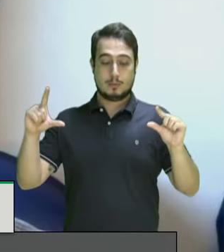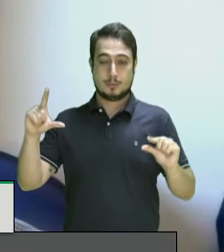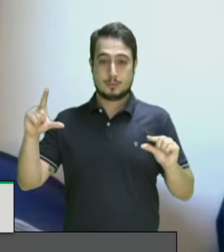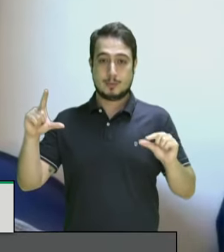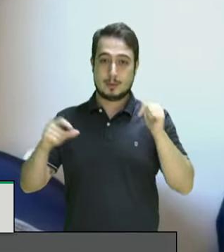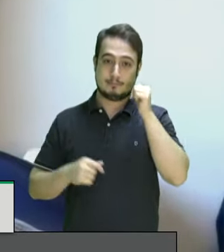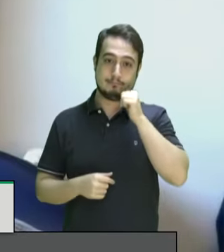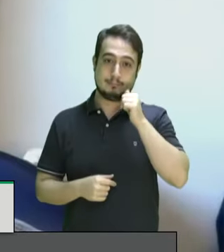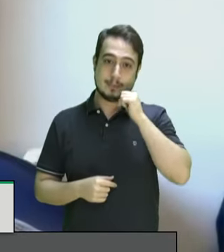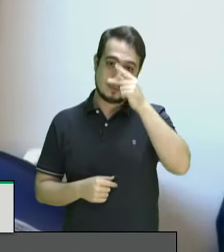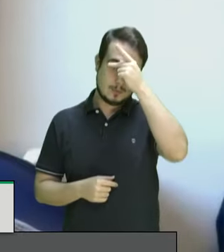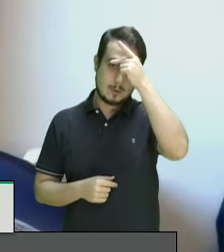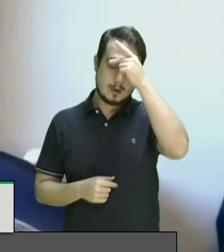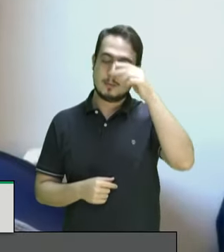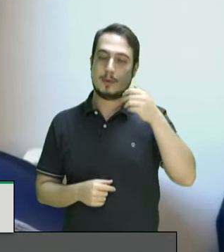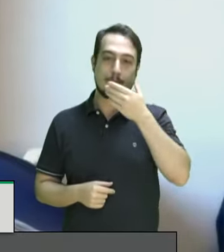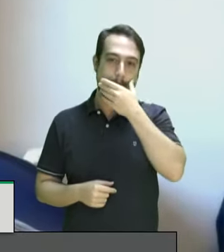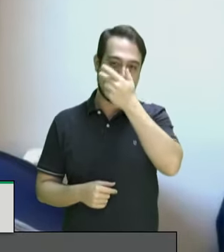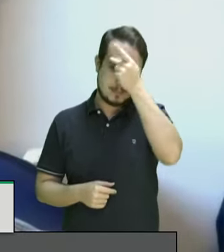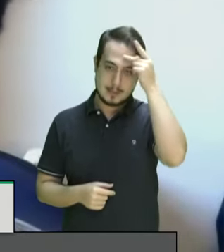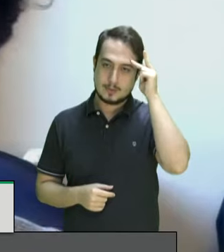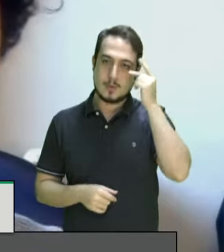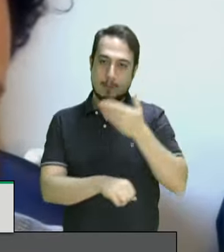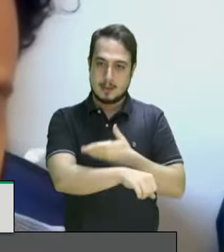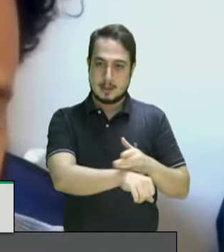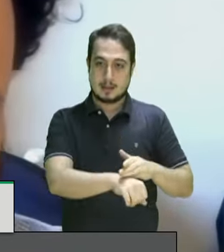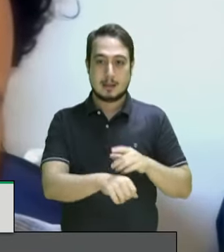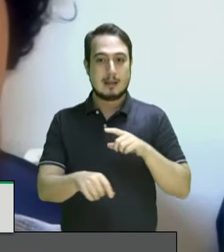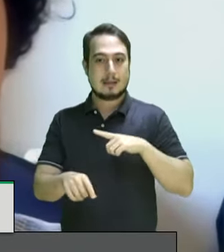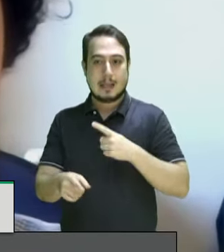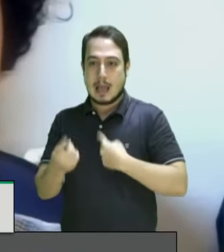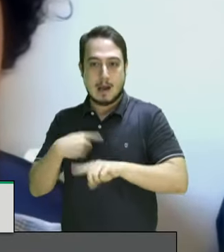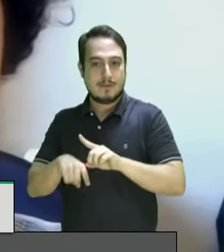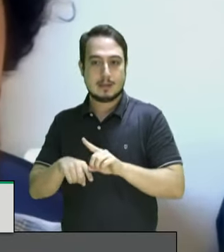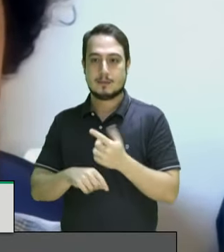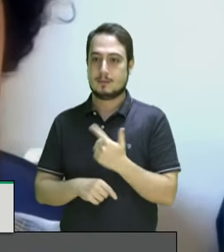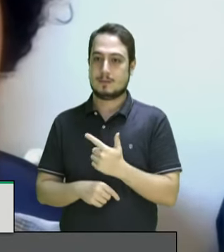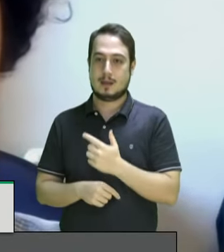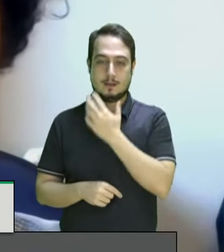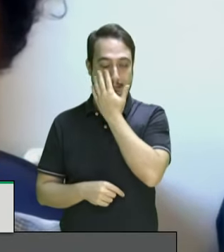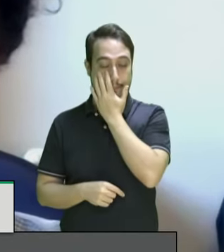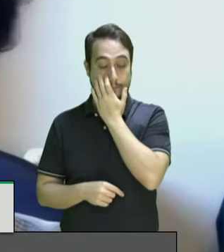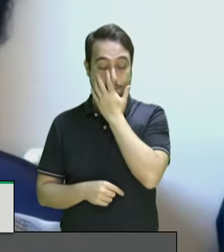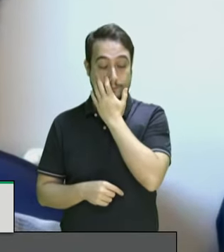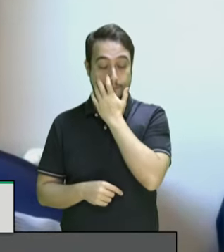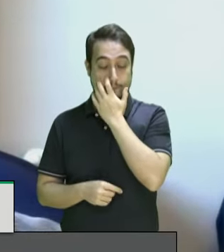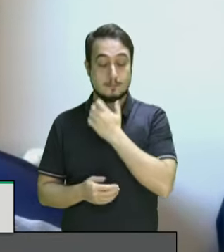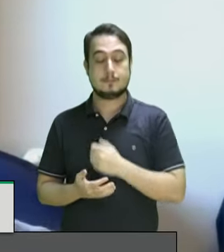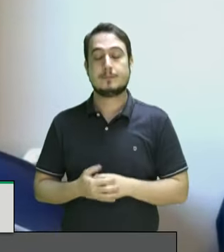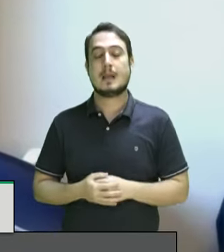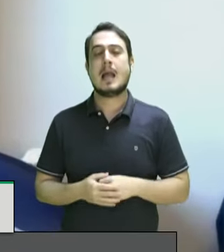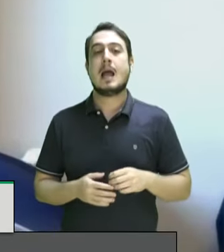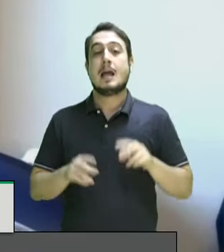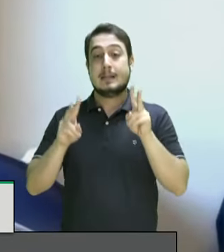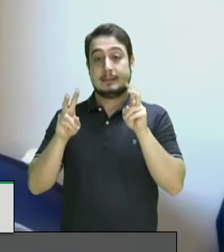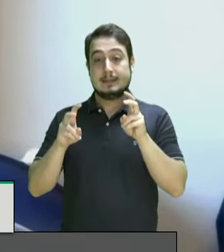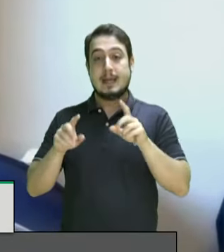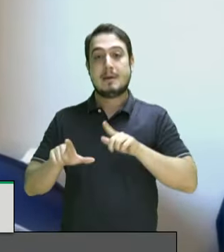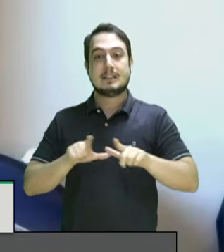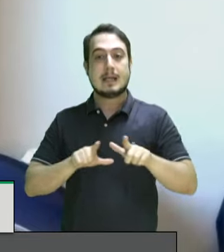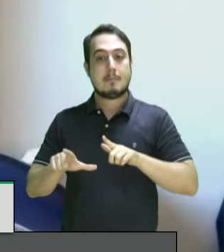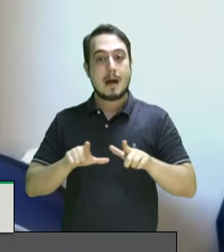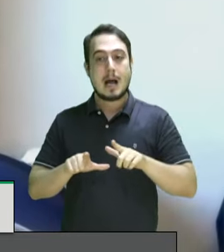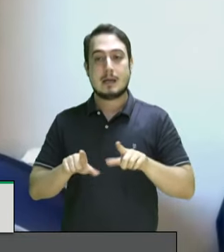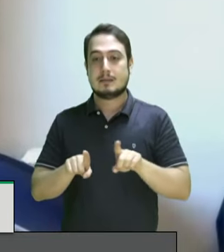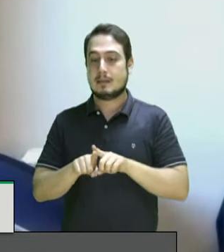esse número é evidente de que não há avanços nessa seara não há avanços também na seara do mercado de trabalho nos últimos dois anos